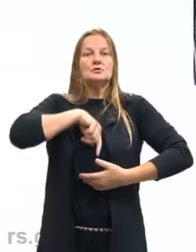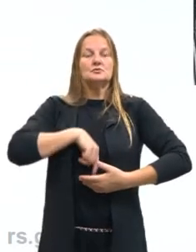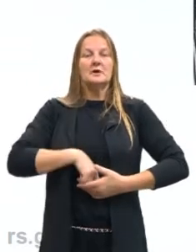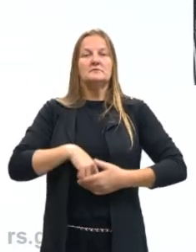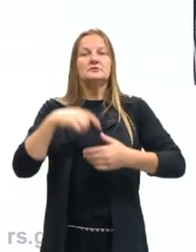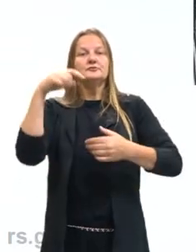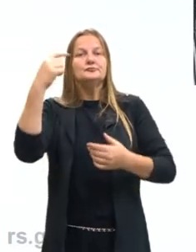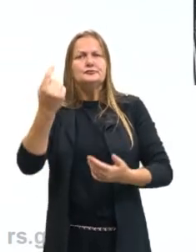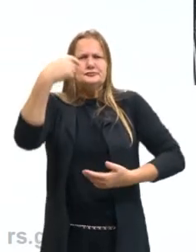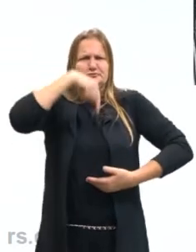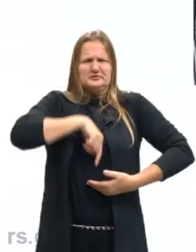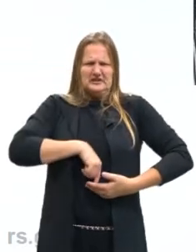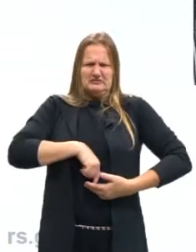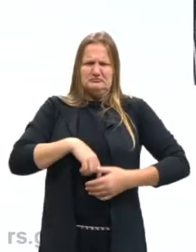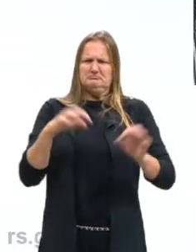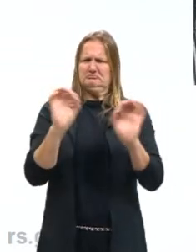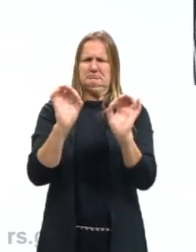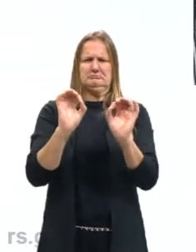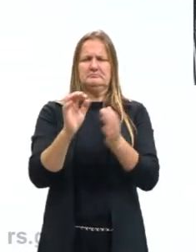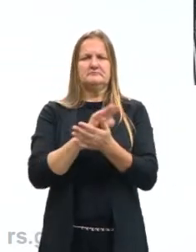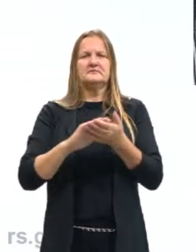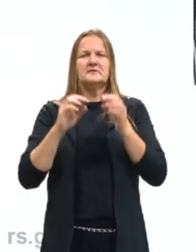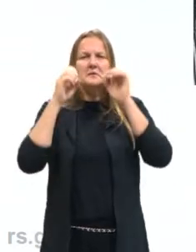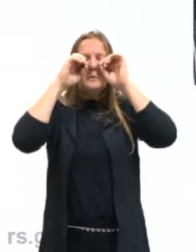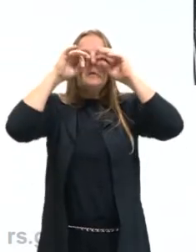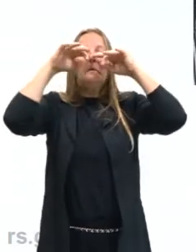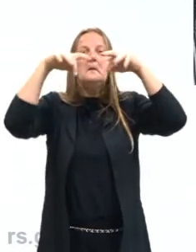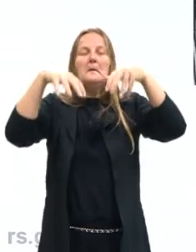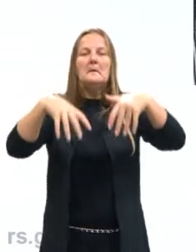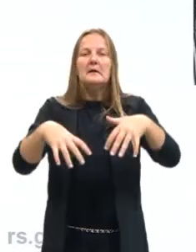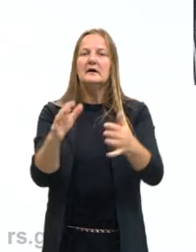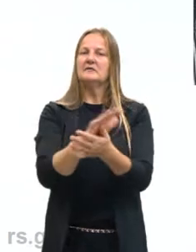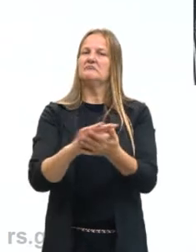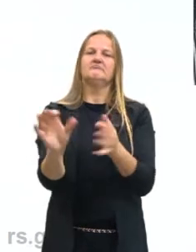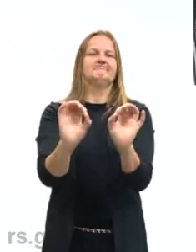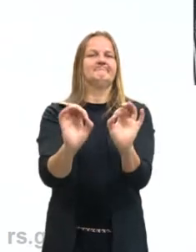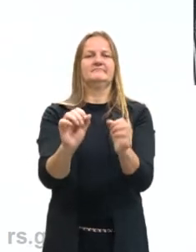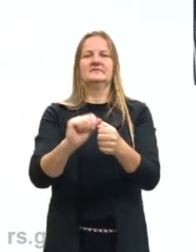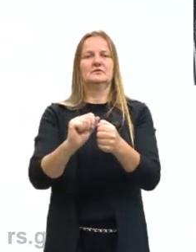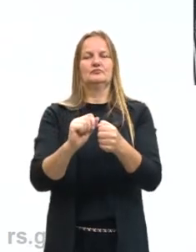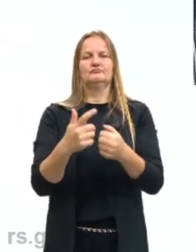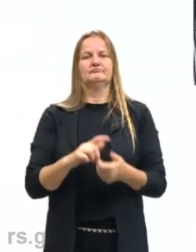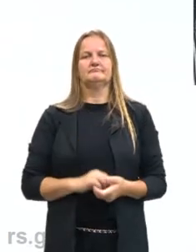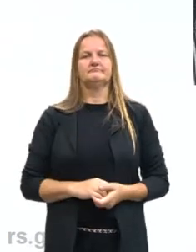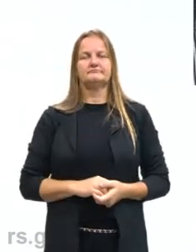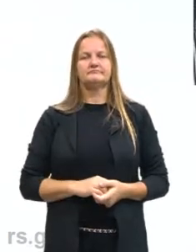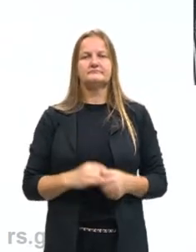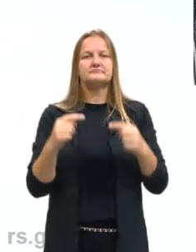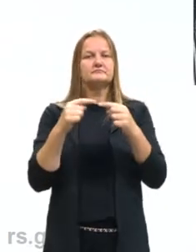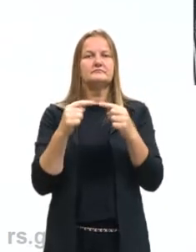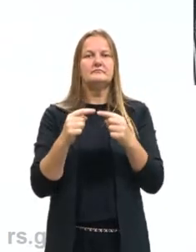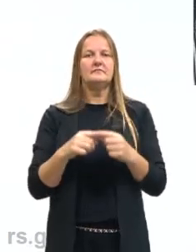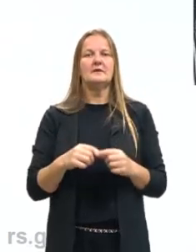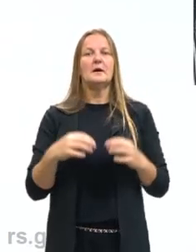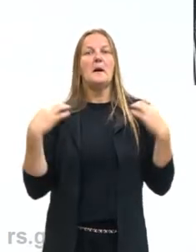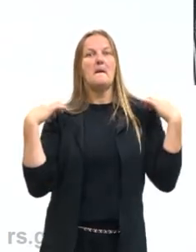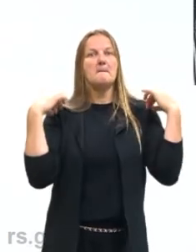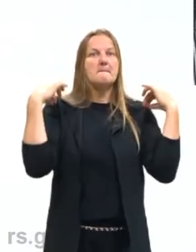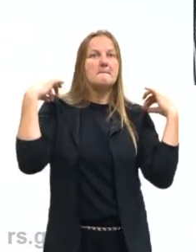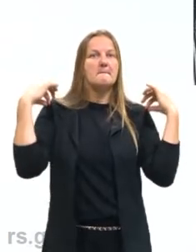intimidade, de novo, a intimidade e o drama, não, não faz sentido. Da moda,